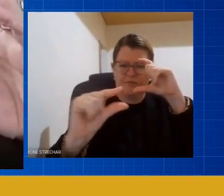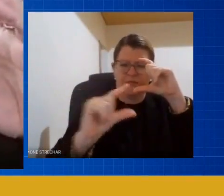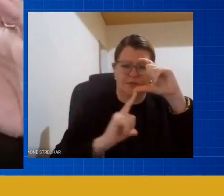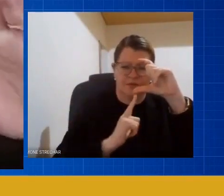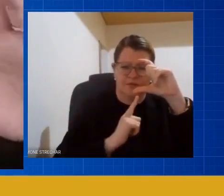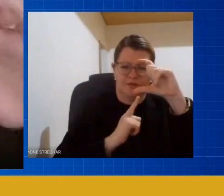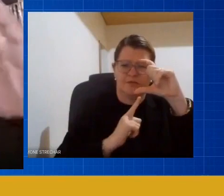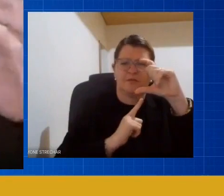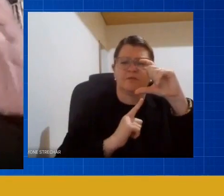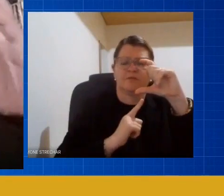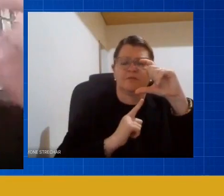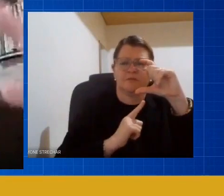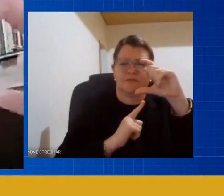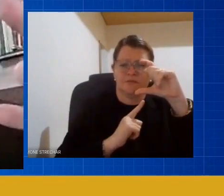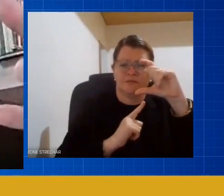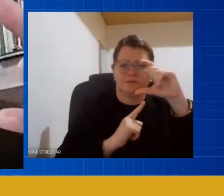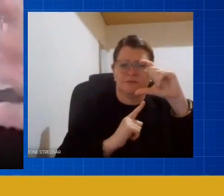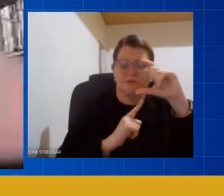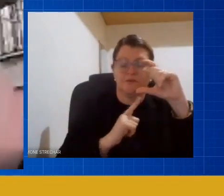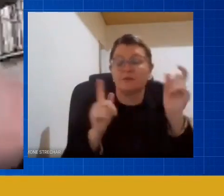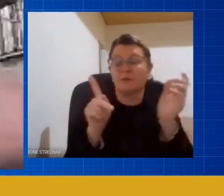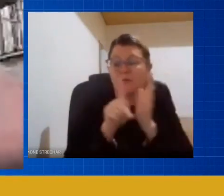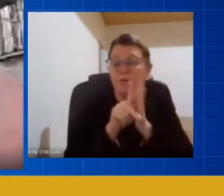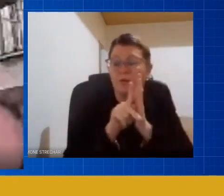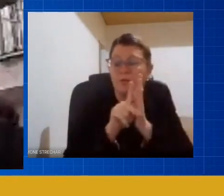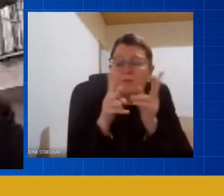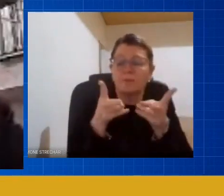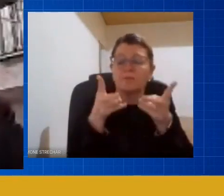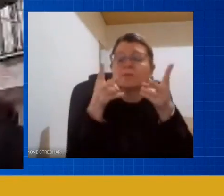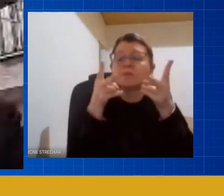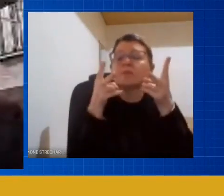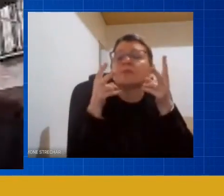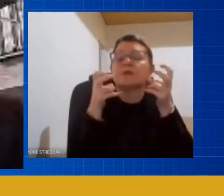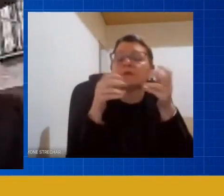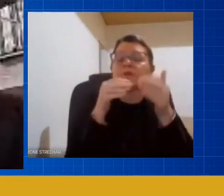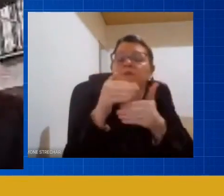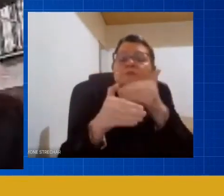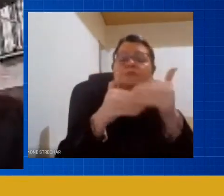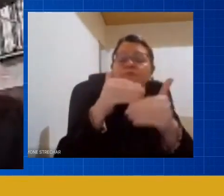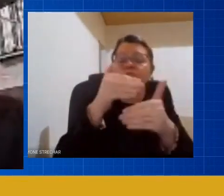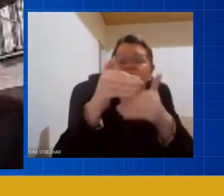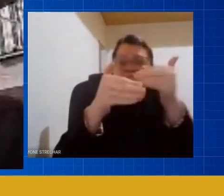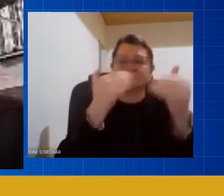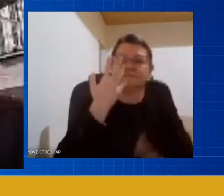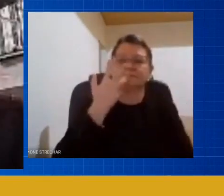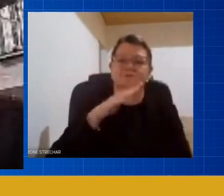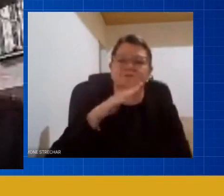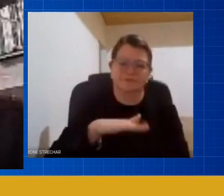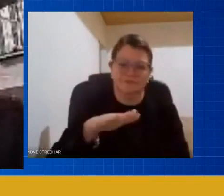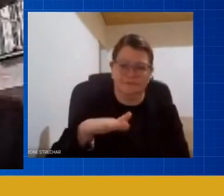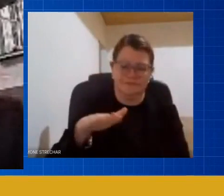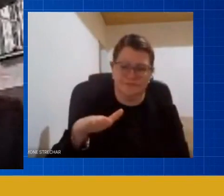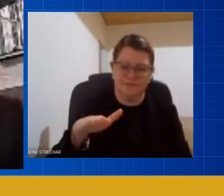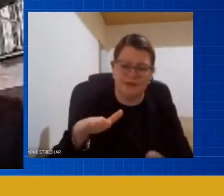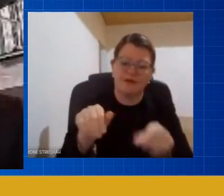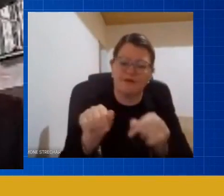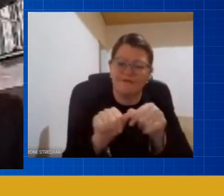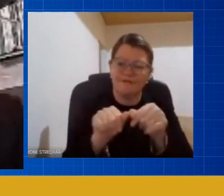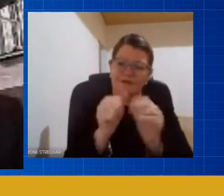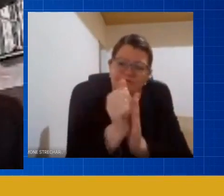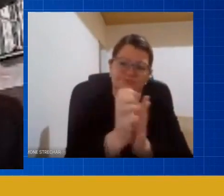desse refinamento do olhar enxergar também o desenvolvimento da criança enquanto ela executa uma atividade